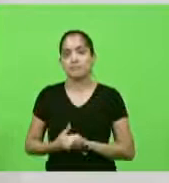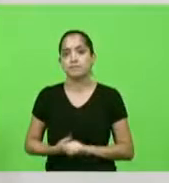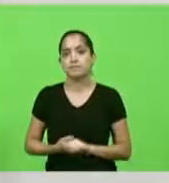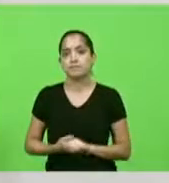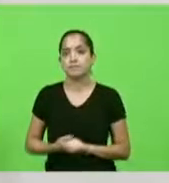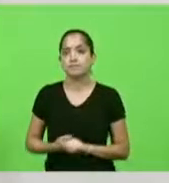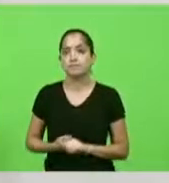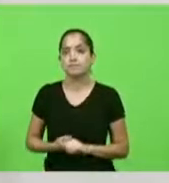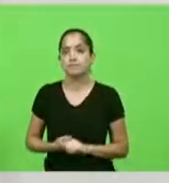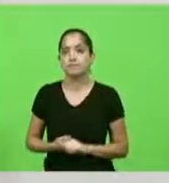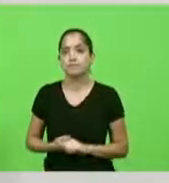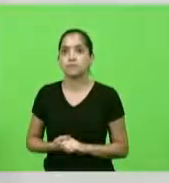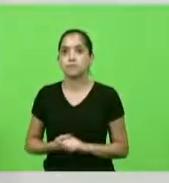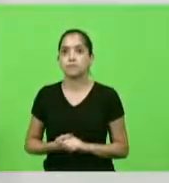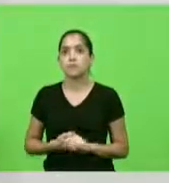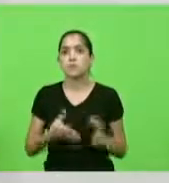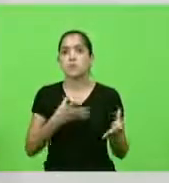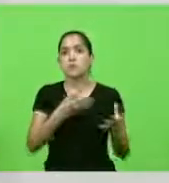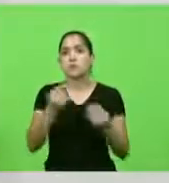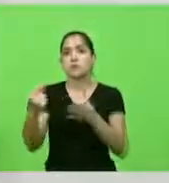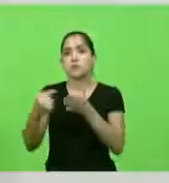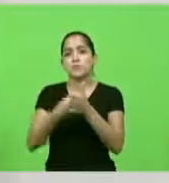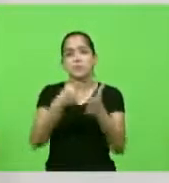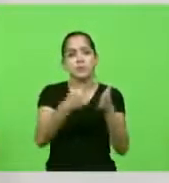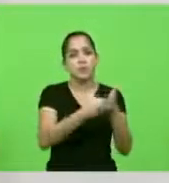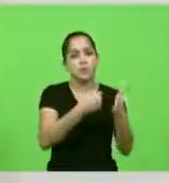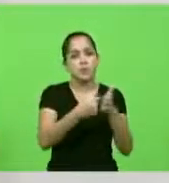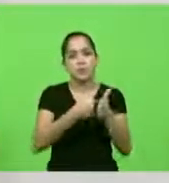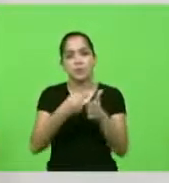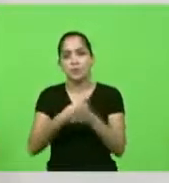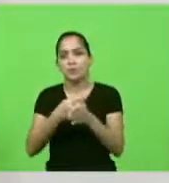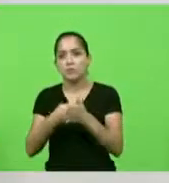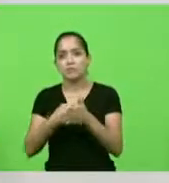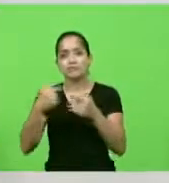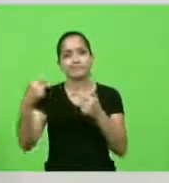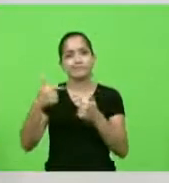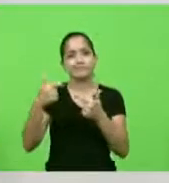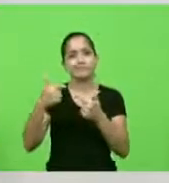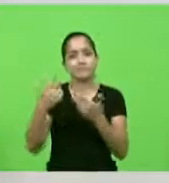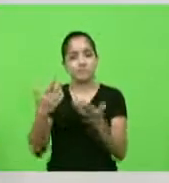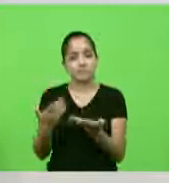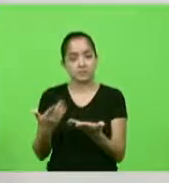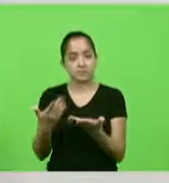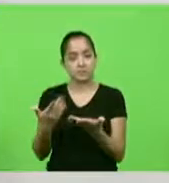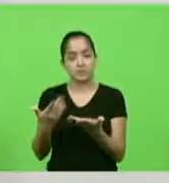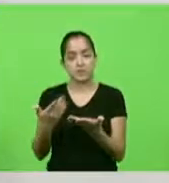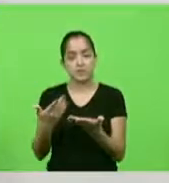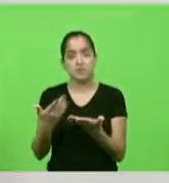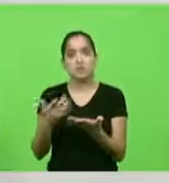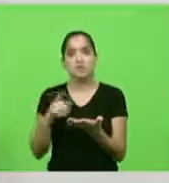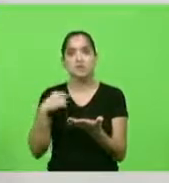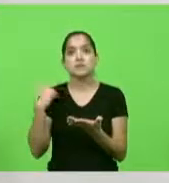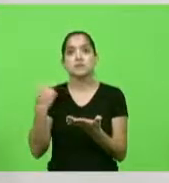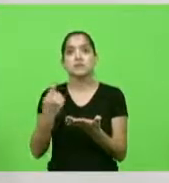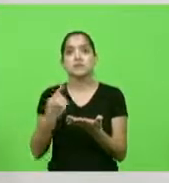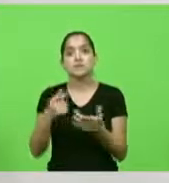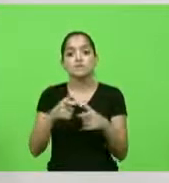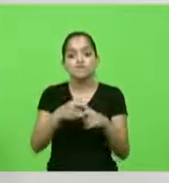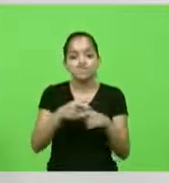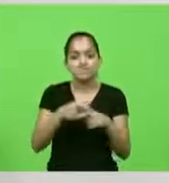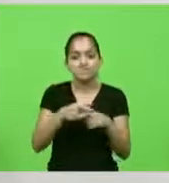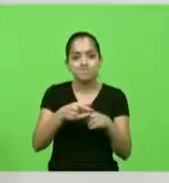muitos questionam de forma irônica se nós que fomos minoria